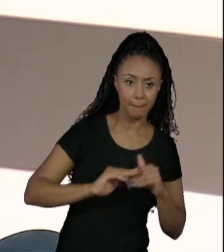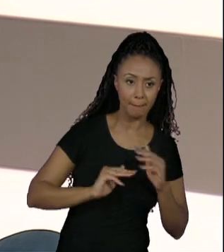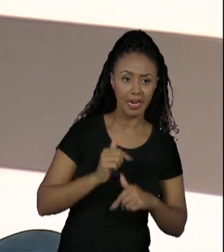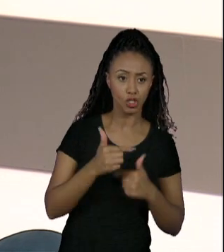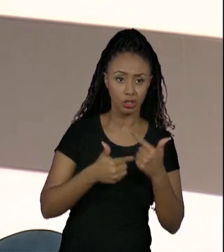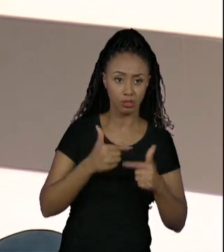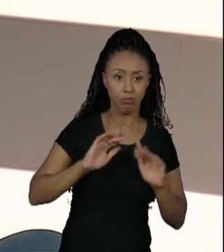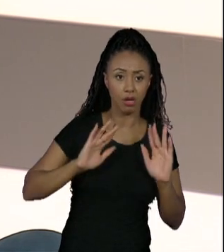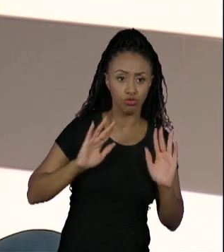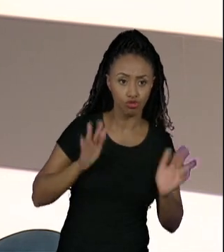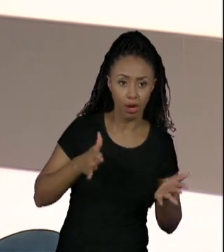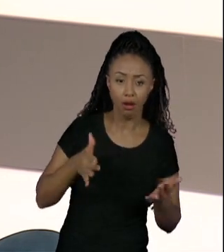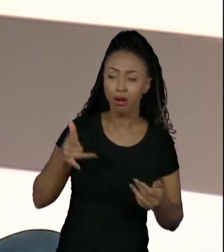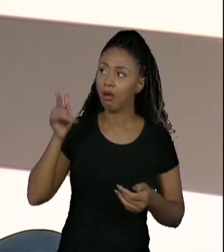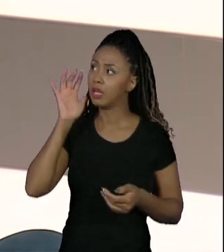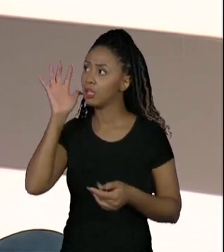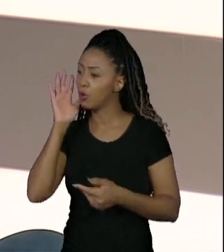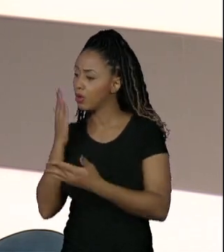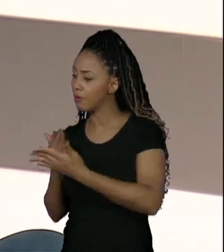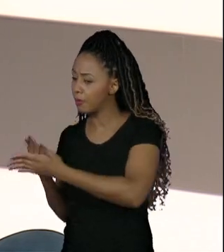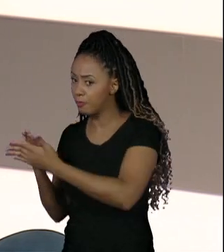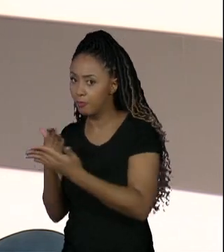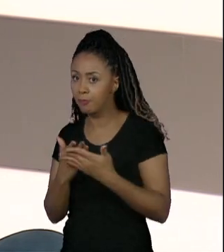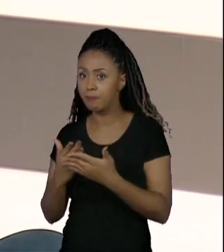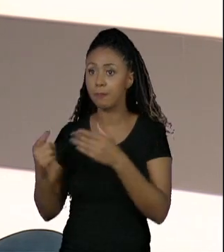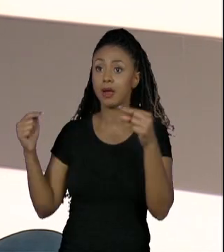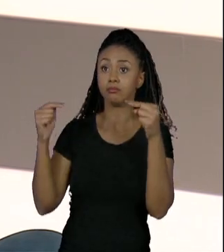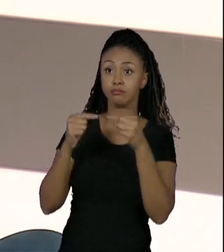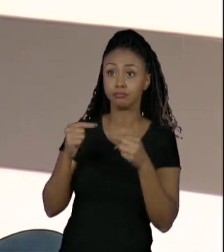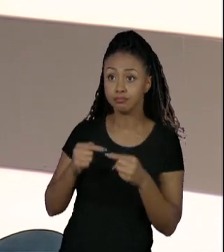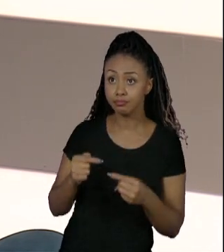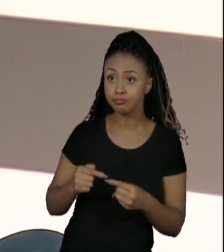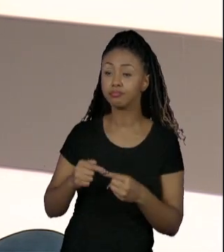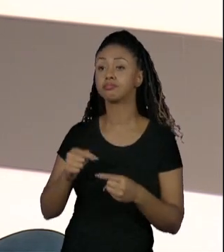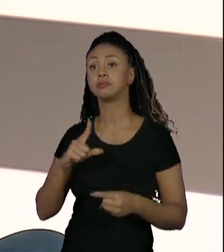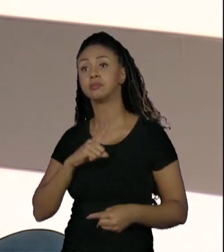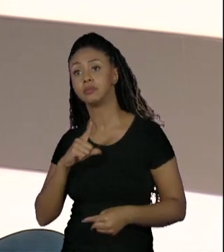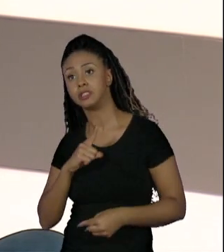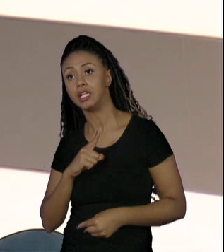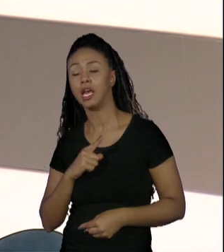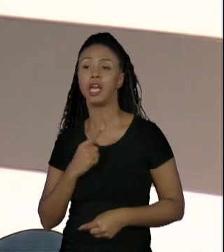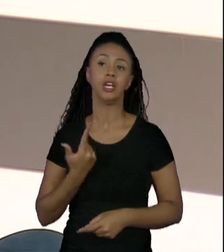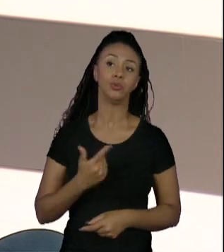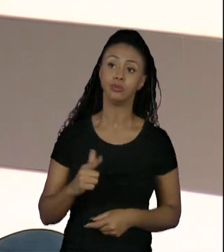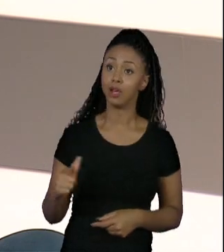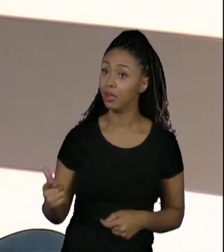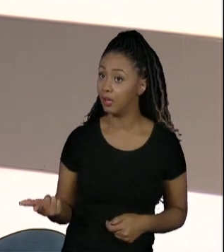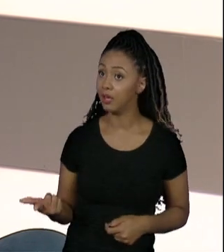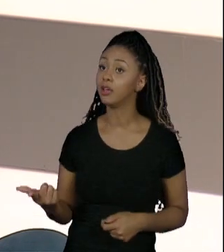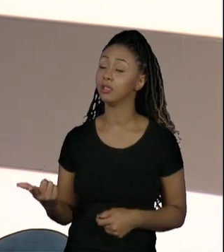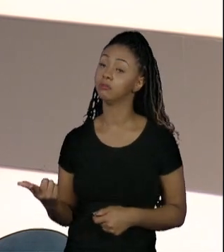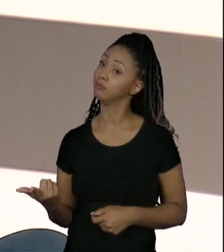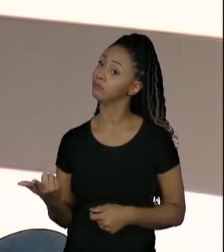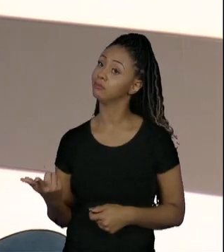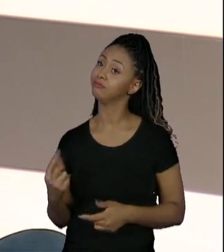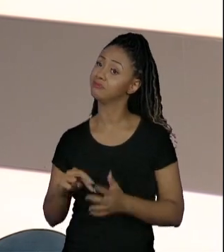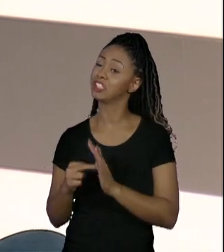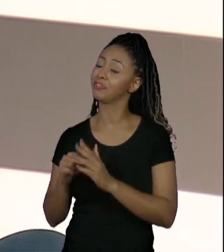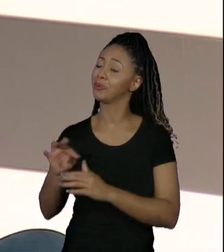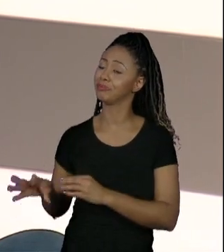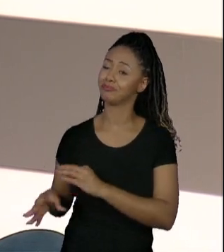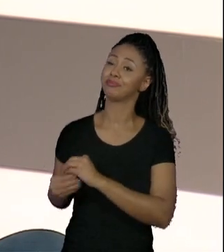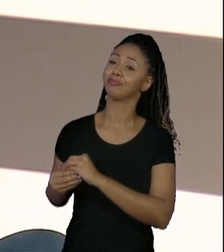aquilo que ele está realizando tem fundamentos para ele, um que a mais ali,